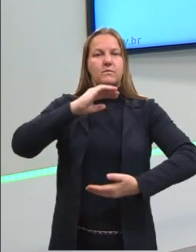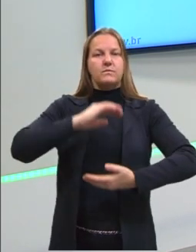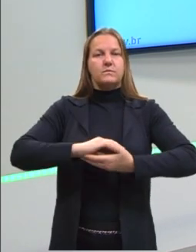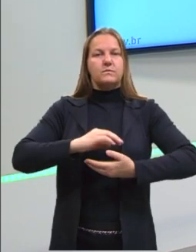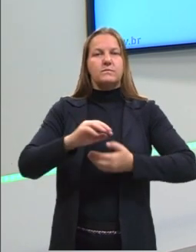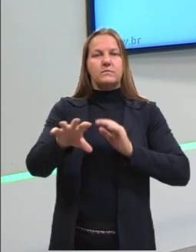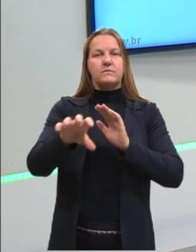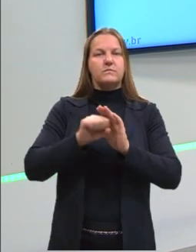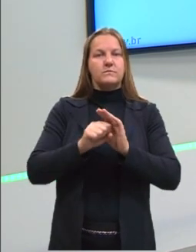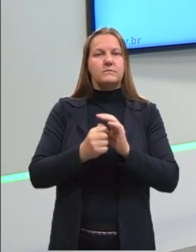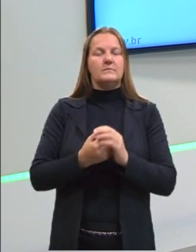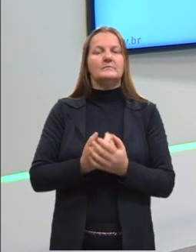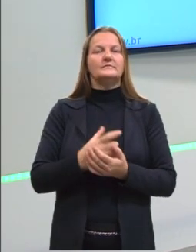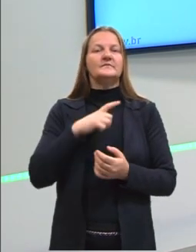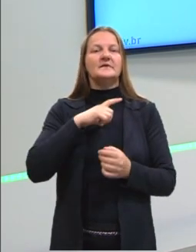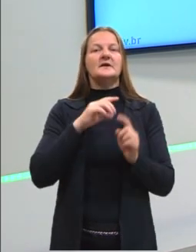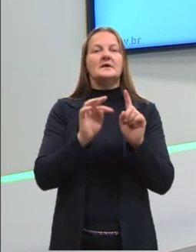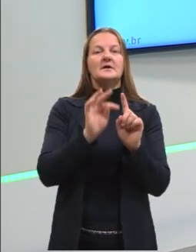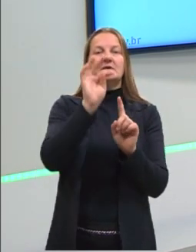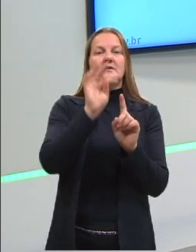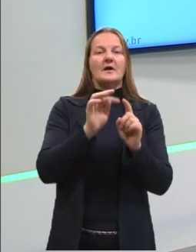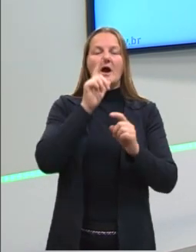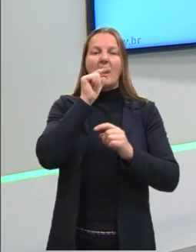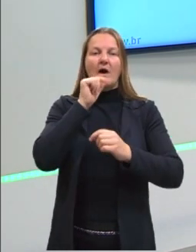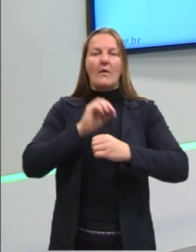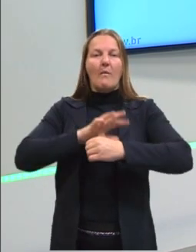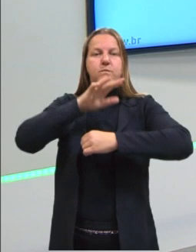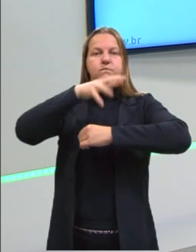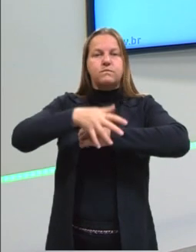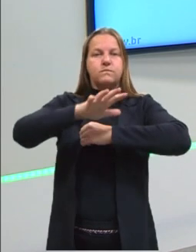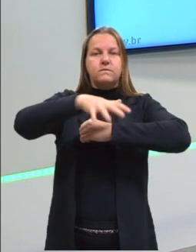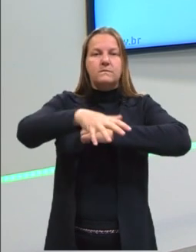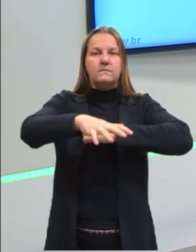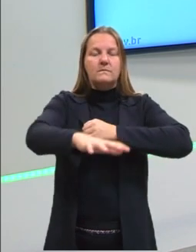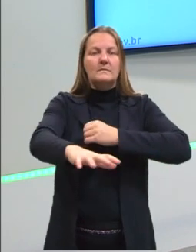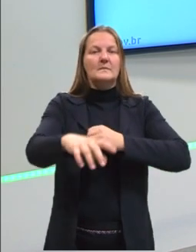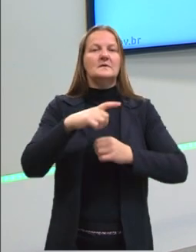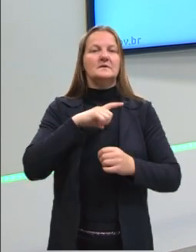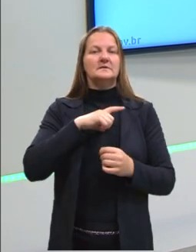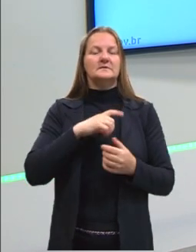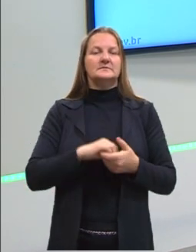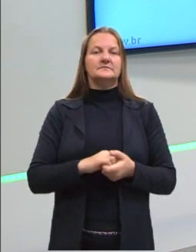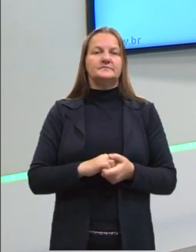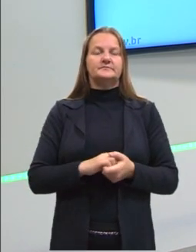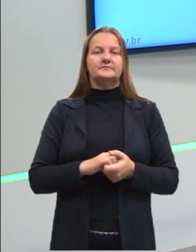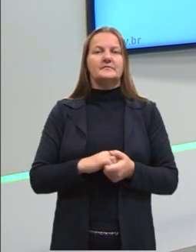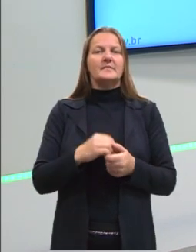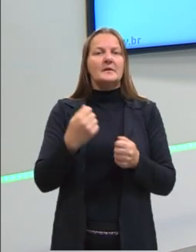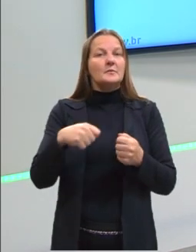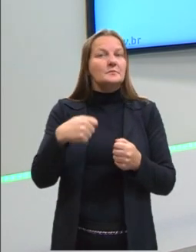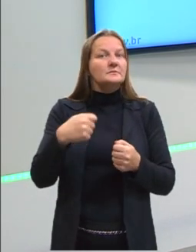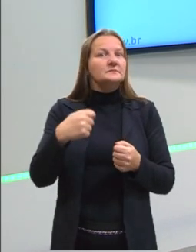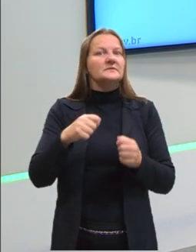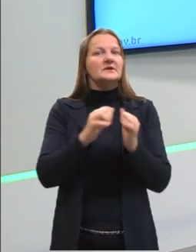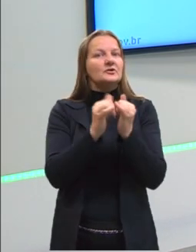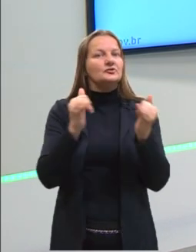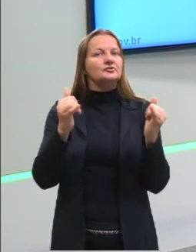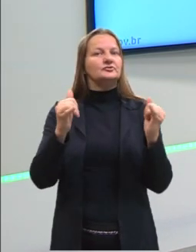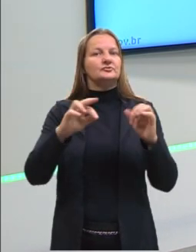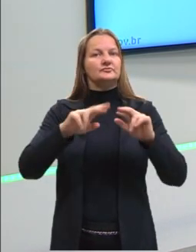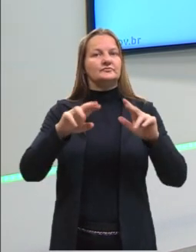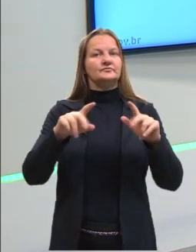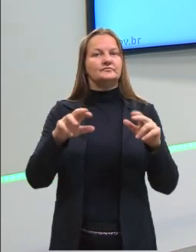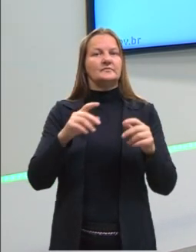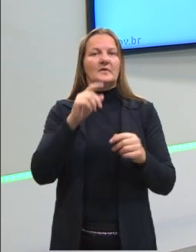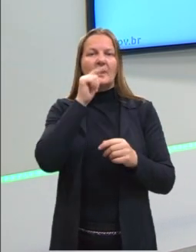termoelétricas, mas a gente usa elas só em grande necessidade. Geralmente a gente usa a